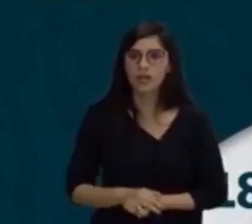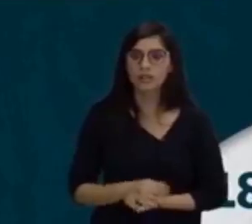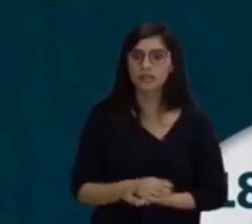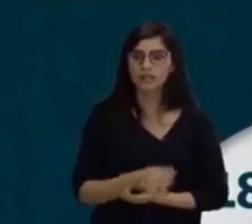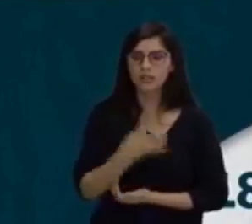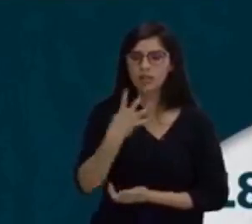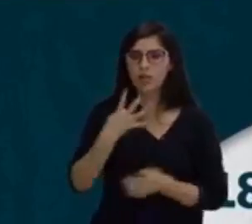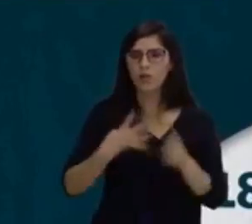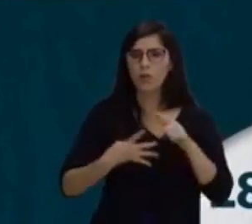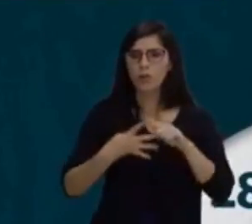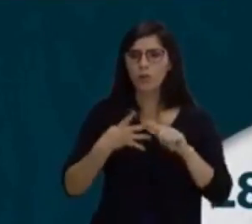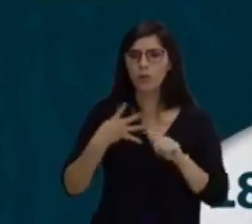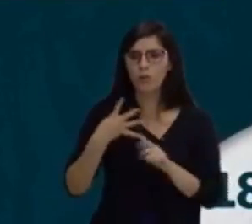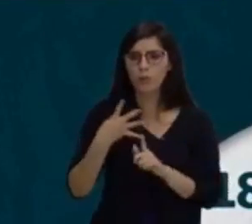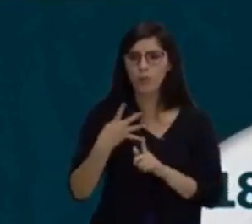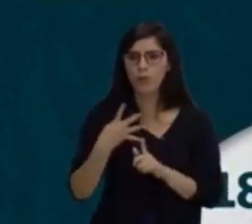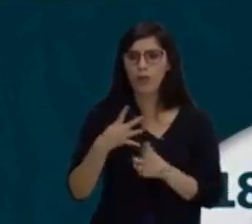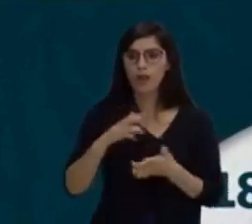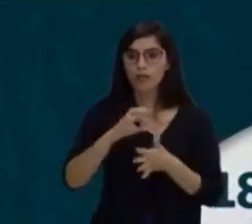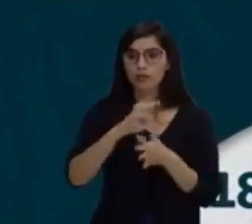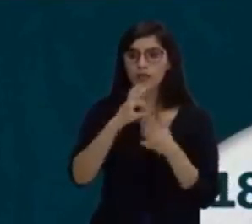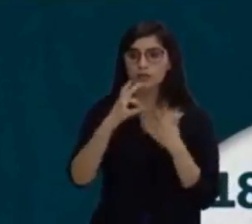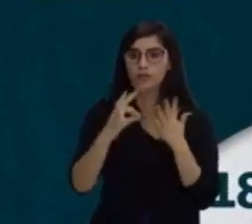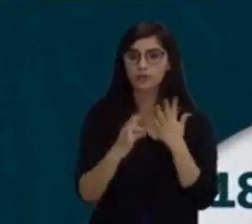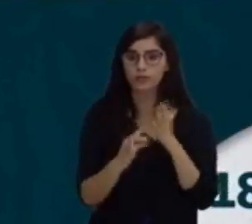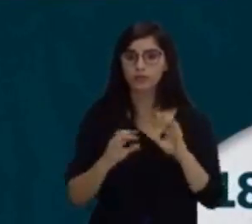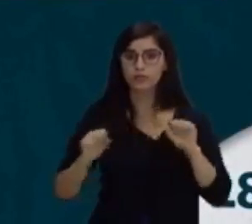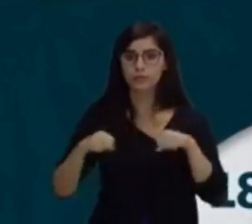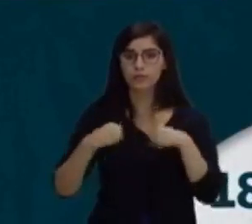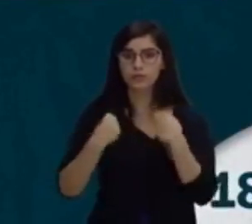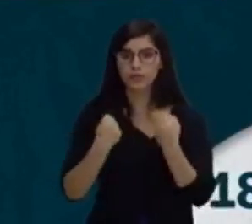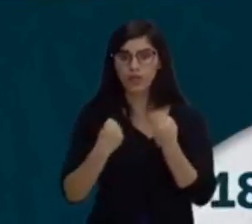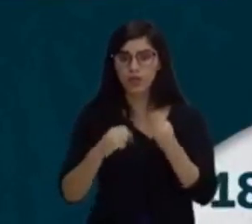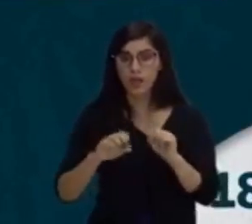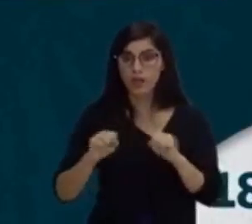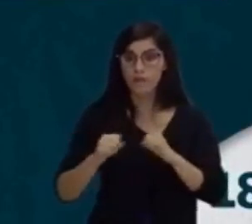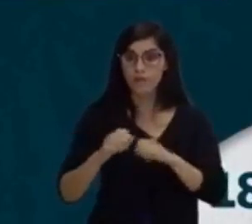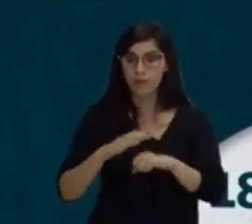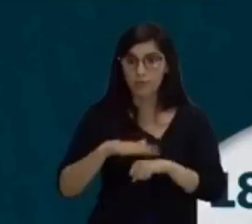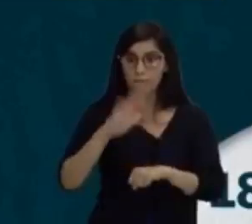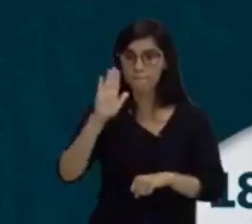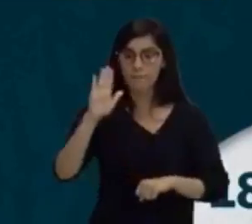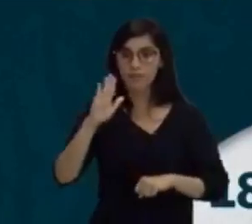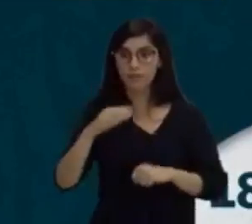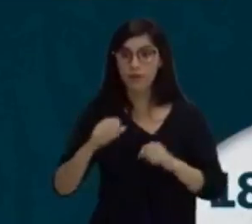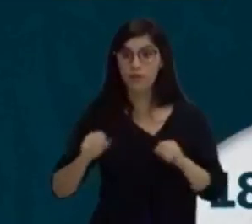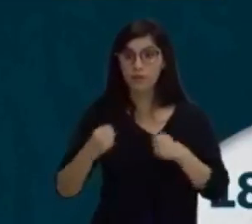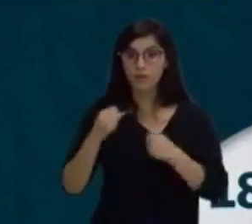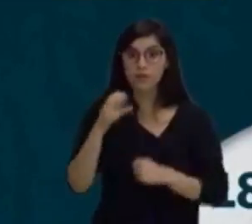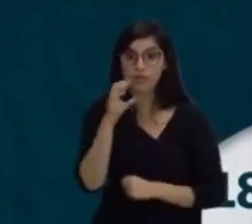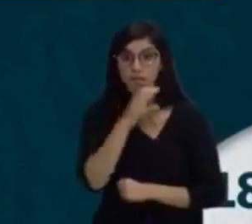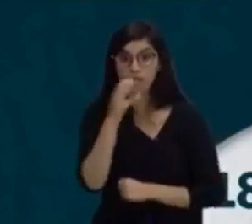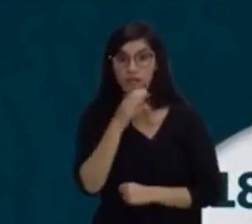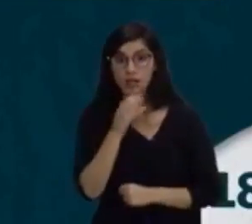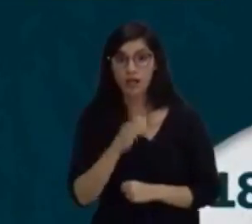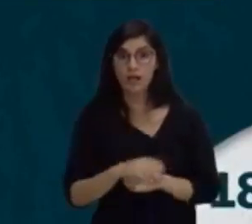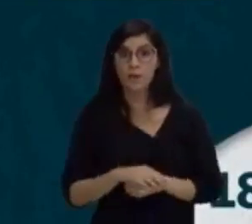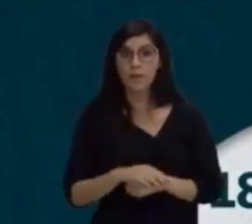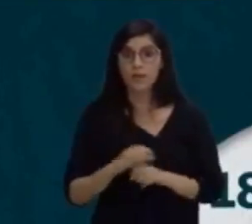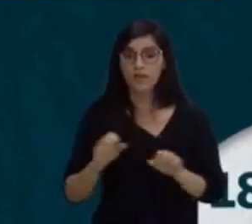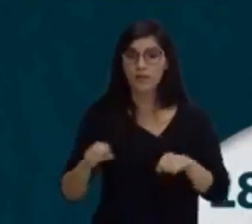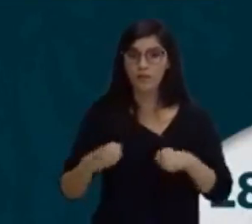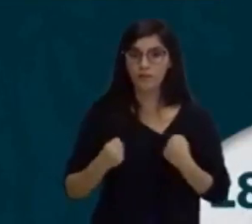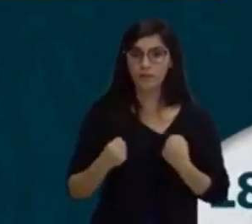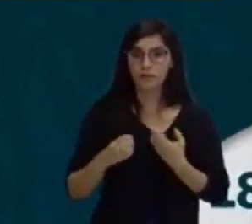força, né? E a gente já veio falando logo de alguma coisa. Força máxima, força rápida, que é a potência, força reativa e força de